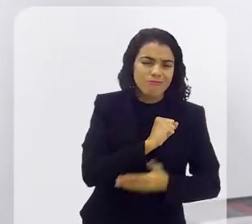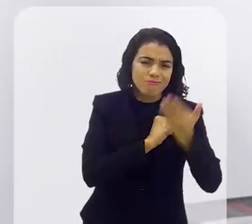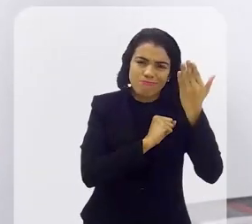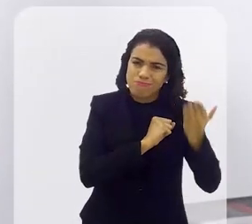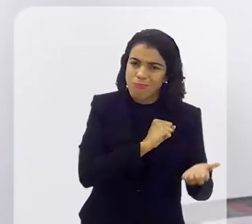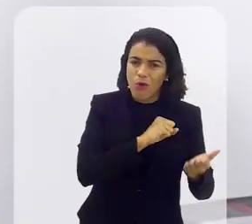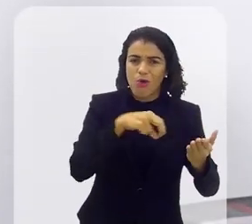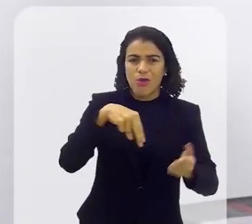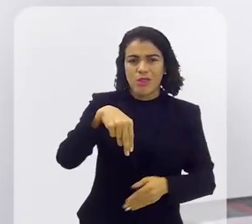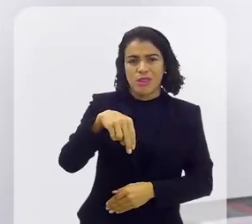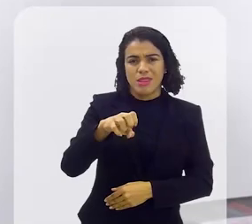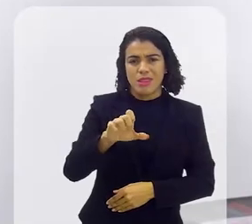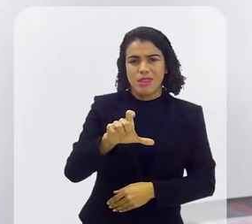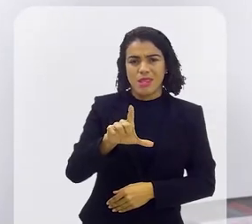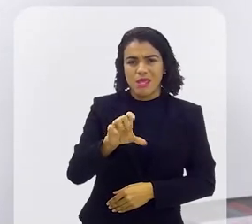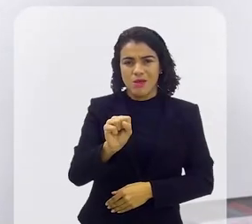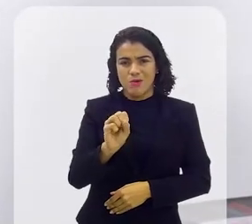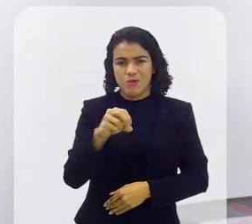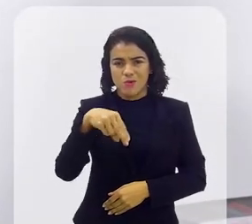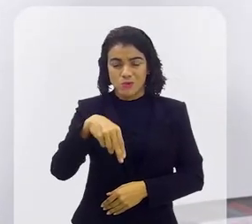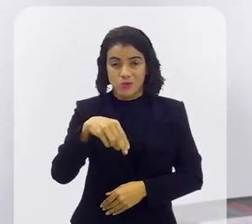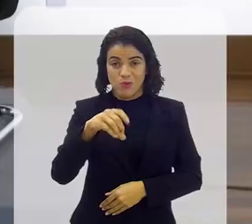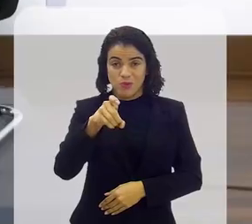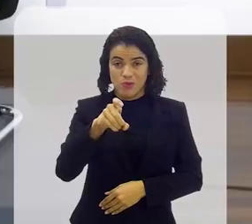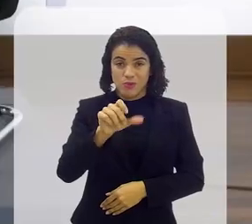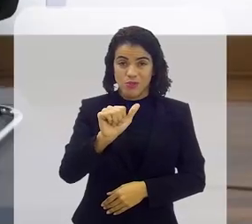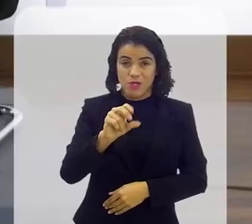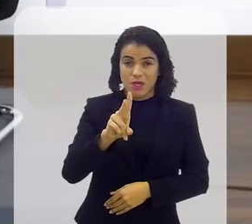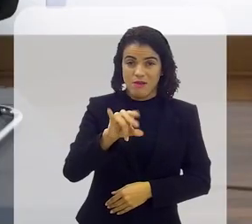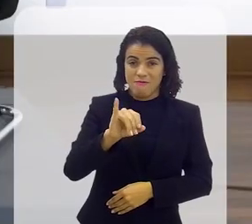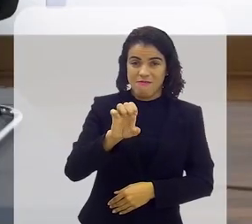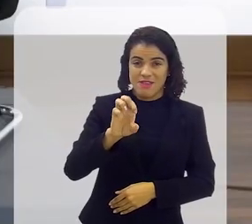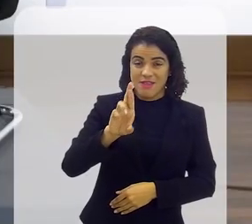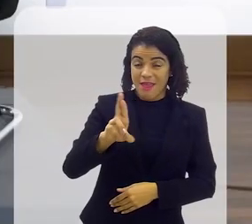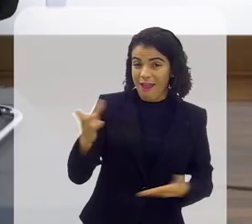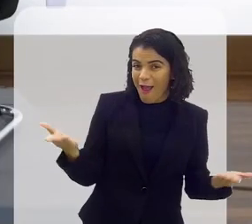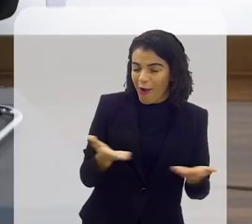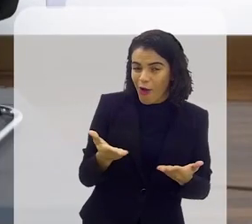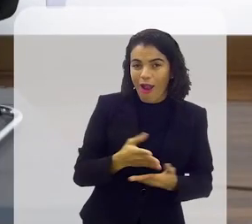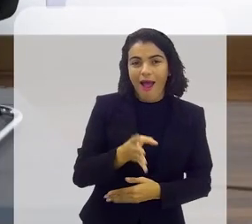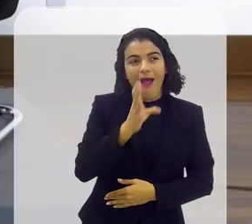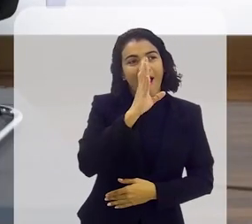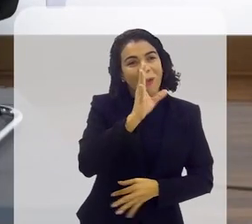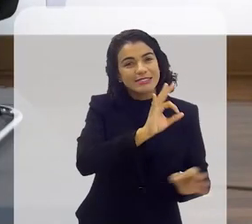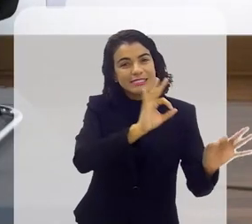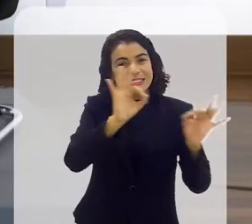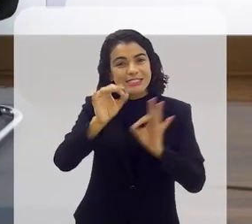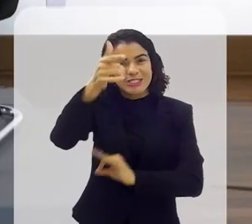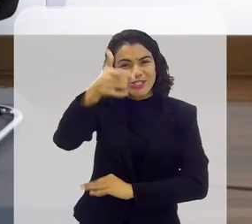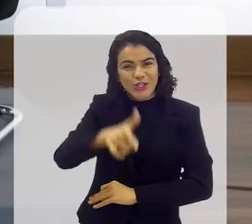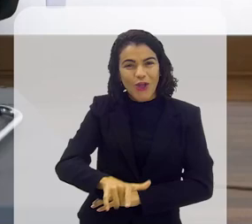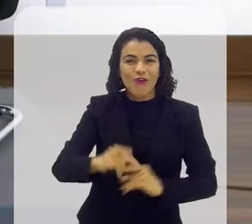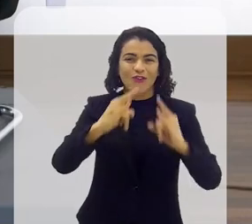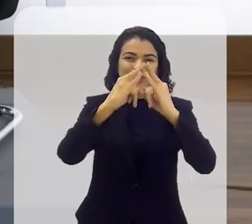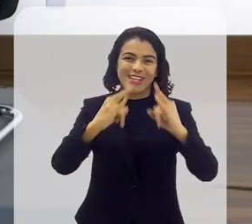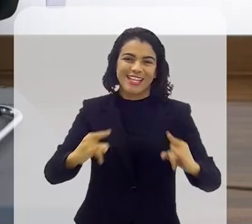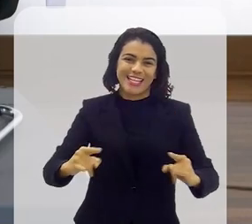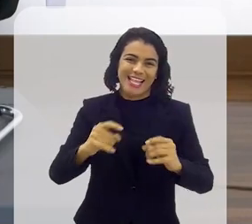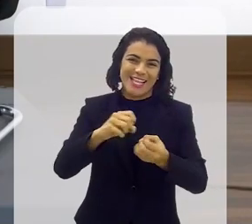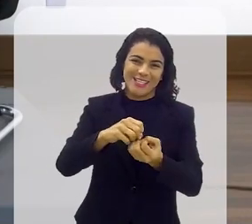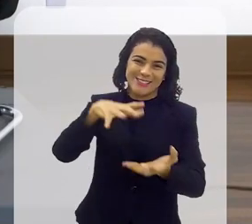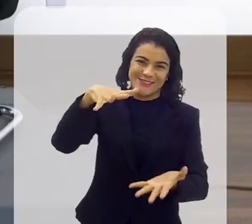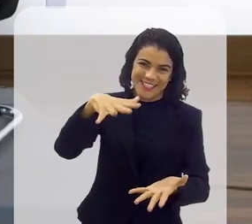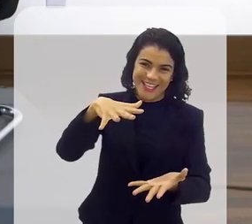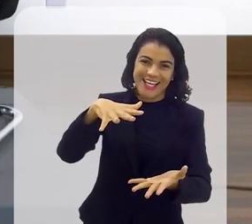eu tinha uma paixão muito grande pelo Nelson Xavier inclusive eu estou assistindo de novo Tenda dos Milagres